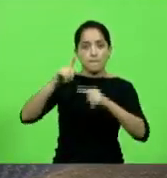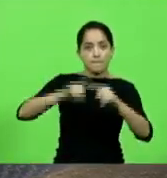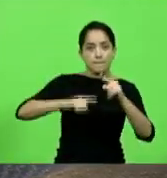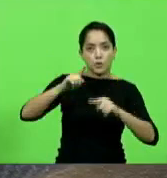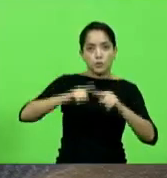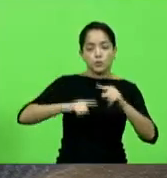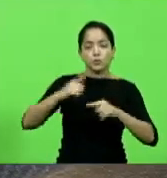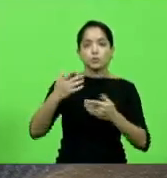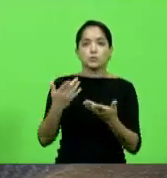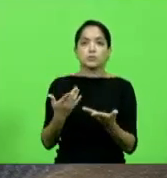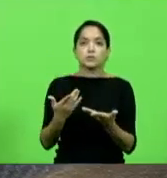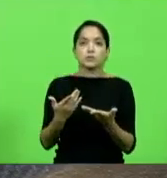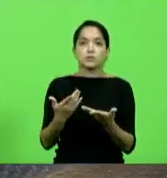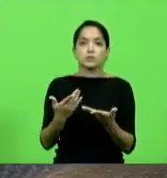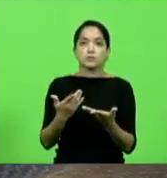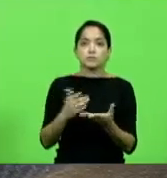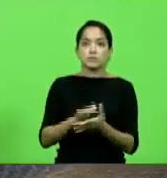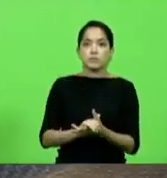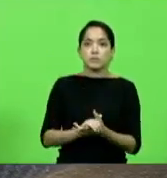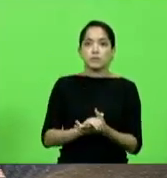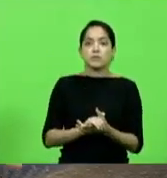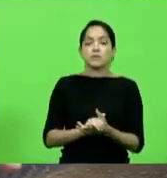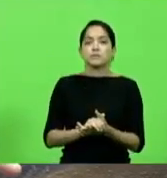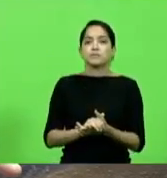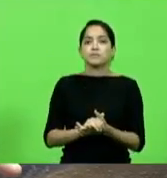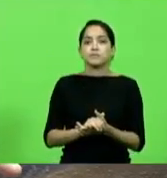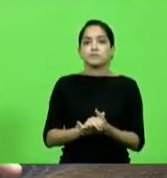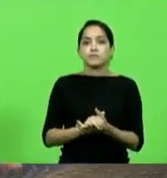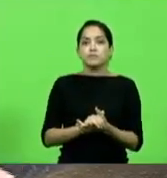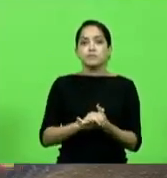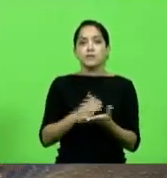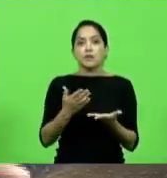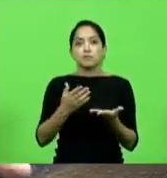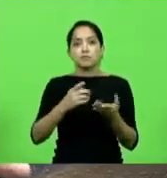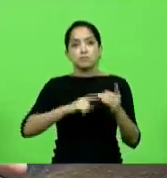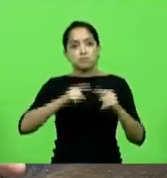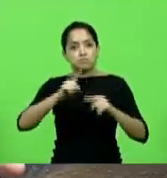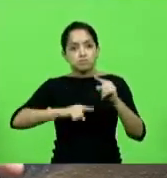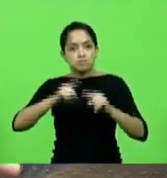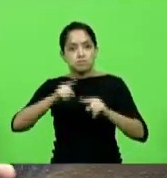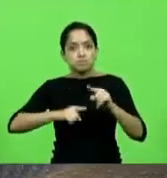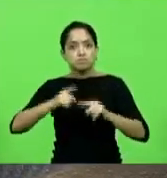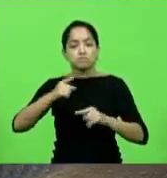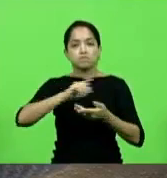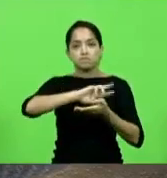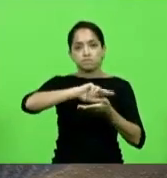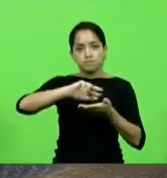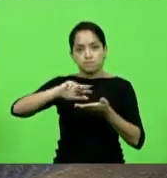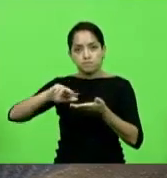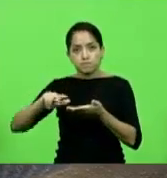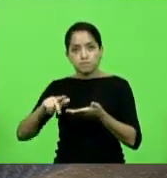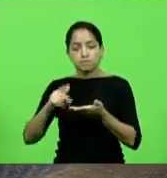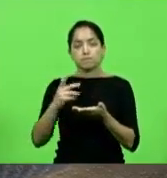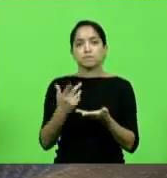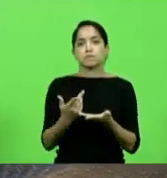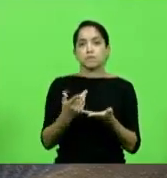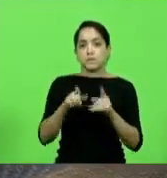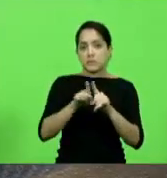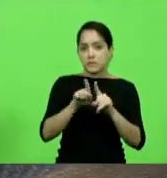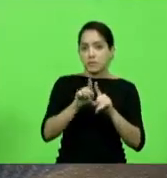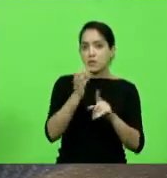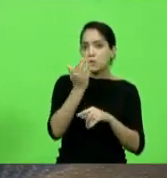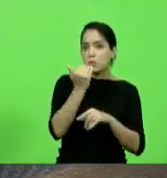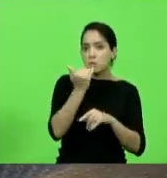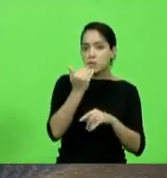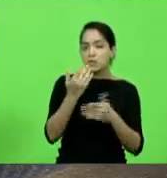tanto manufaturados quanto de gêneros alimentícios